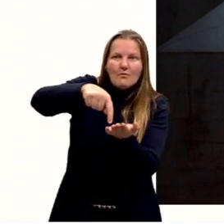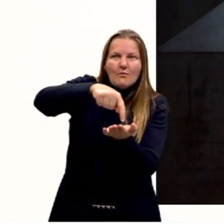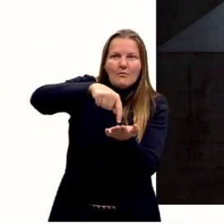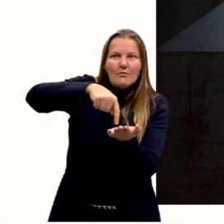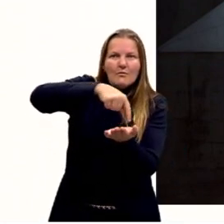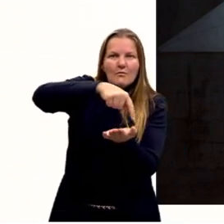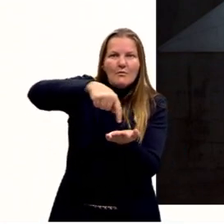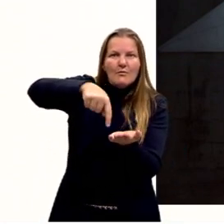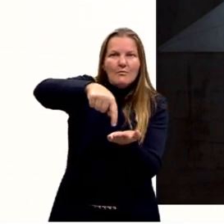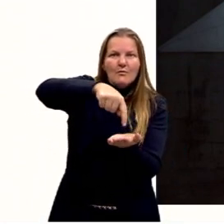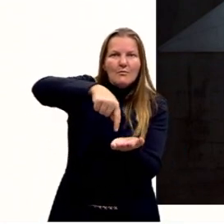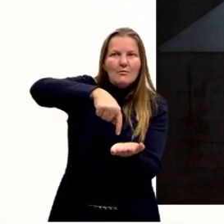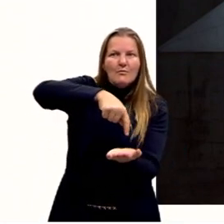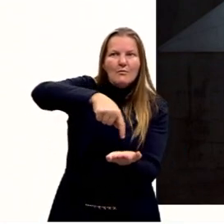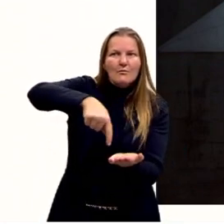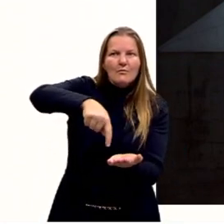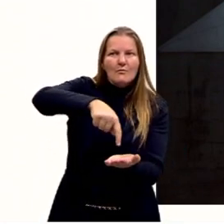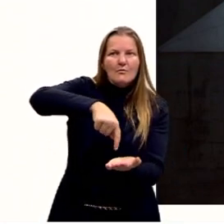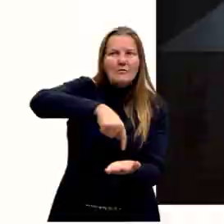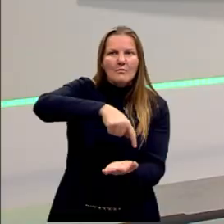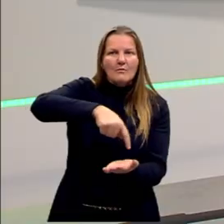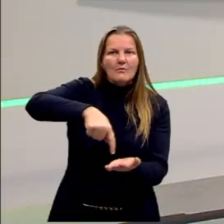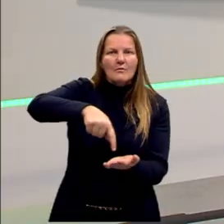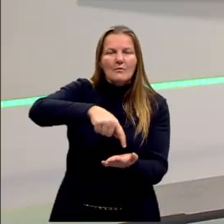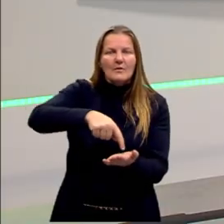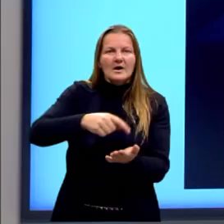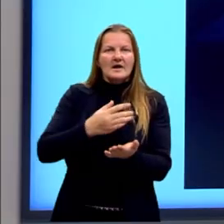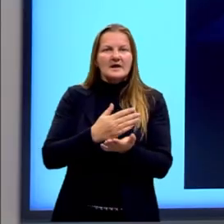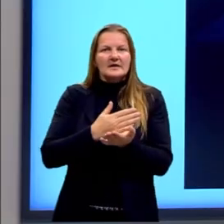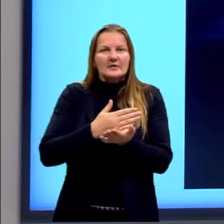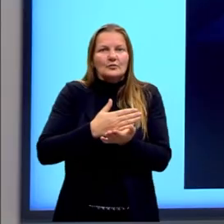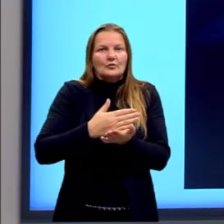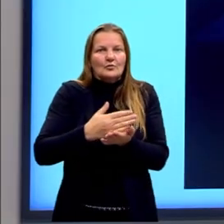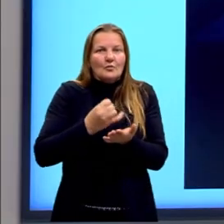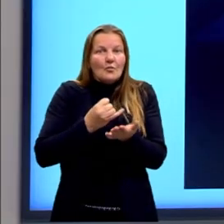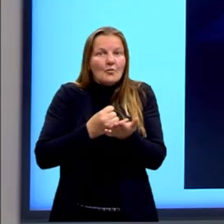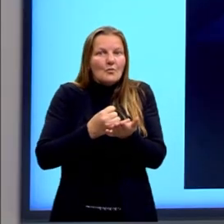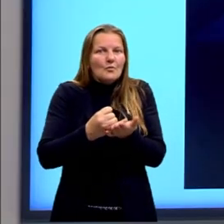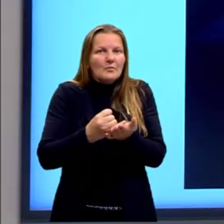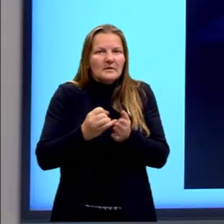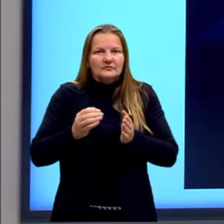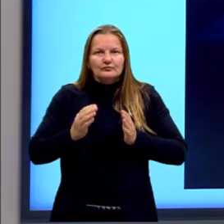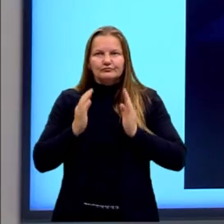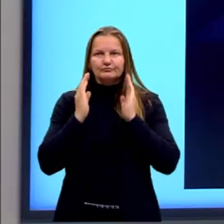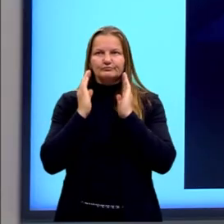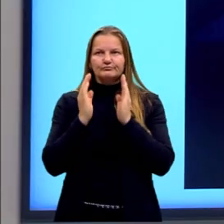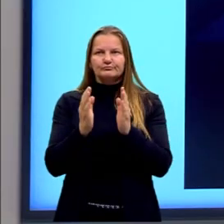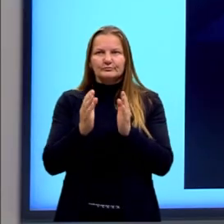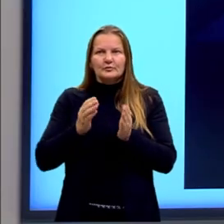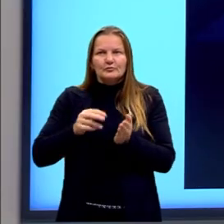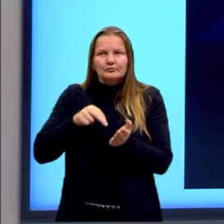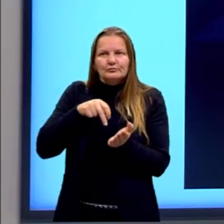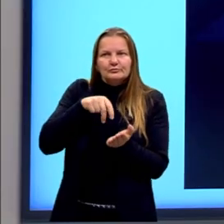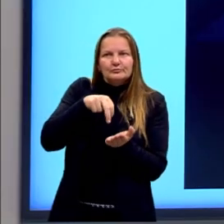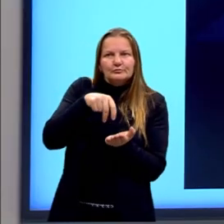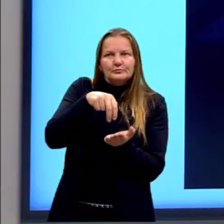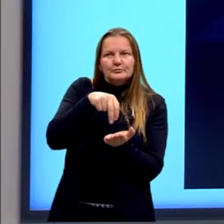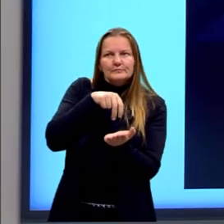labirinto. Por quê? A gente tem um início do texto. Aqui, eu botei aqui a pessoa